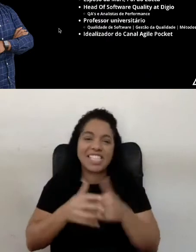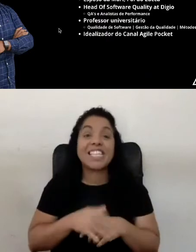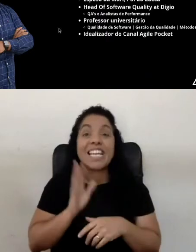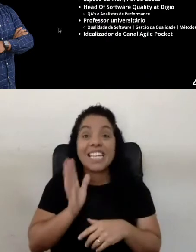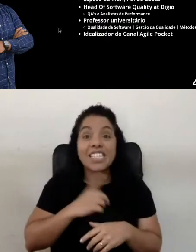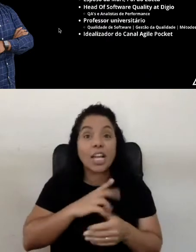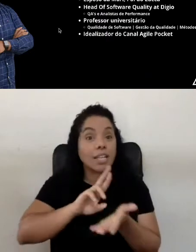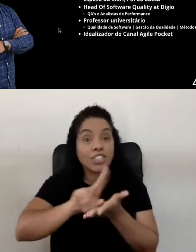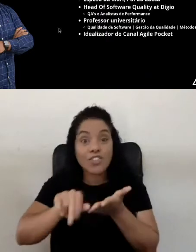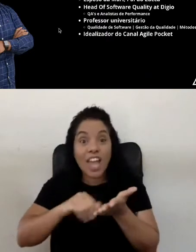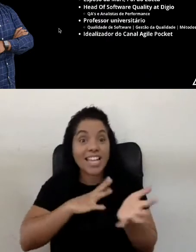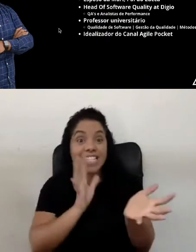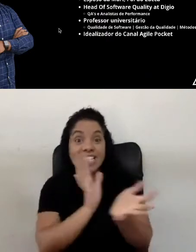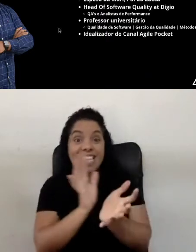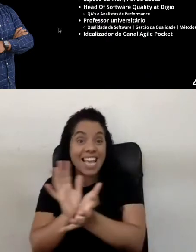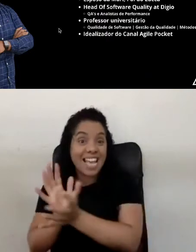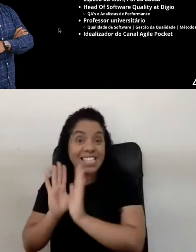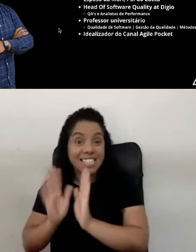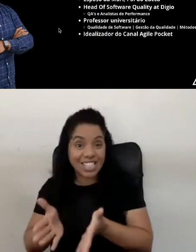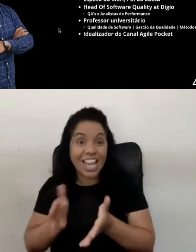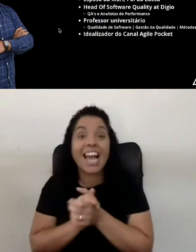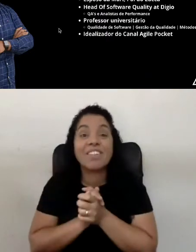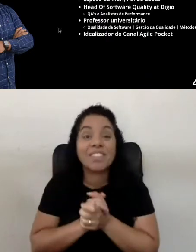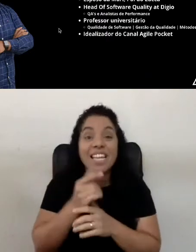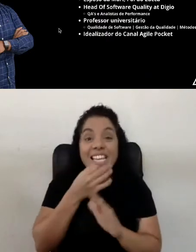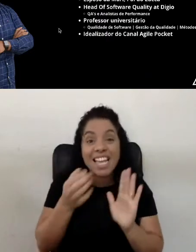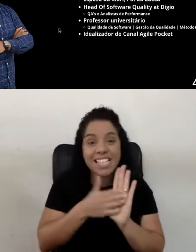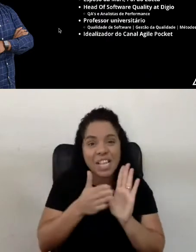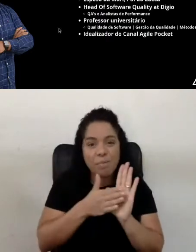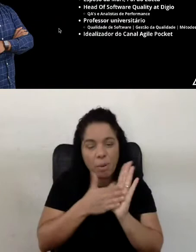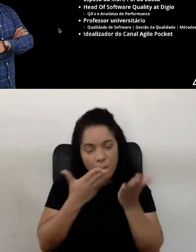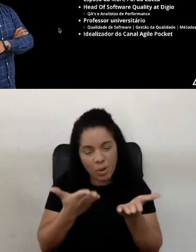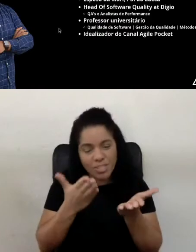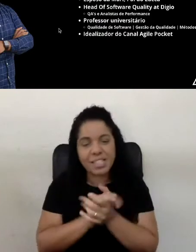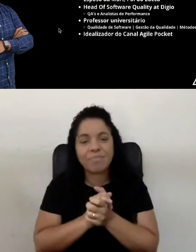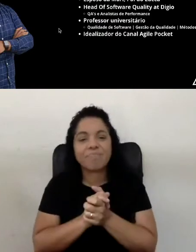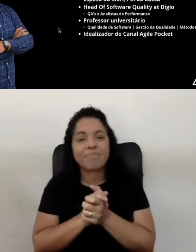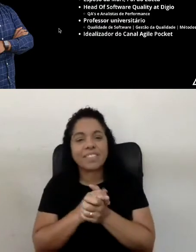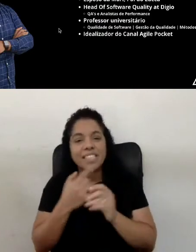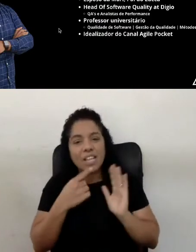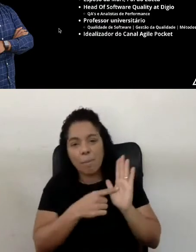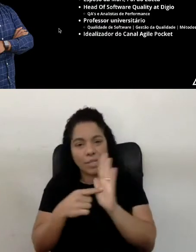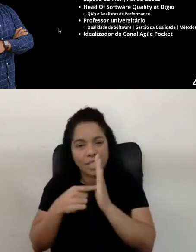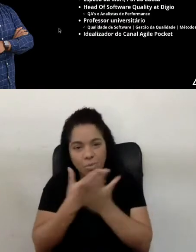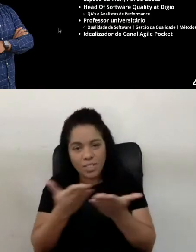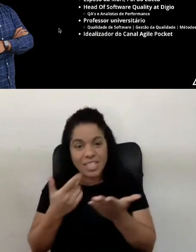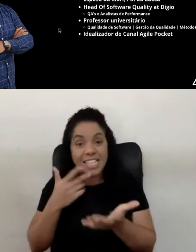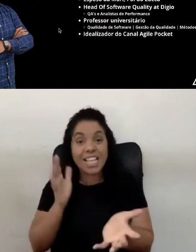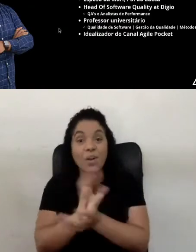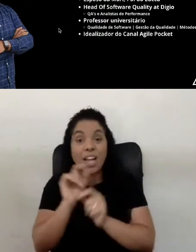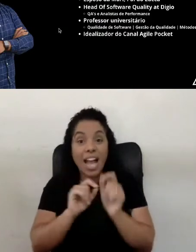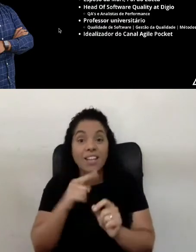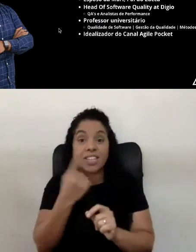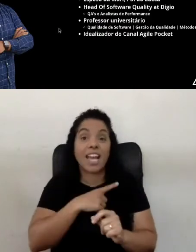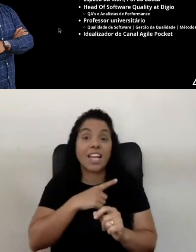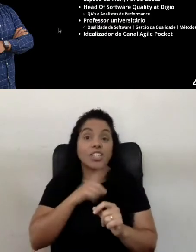tem diversos cases. E essa proposta aqui, né, que eu trago aqui para vocês, é um case que a gente